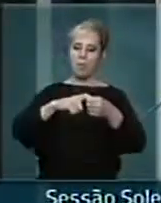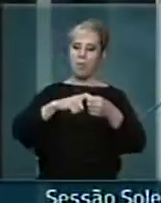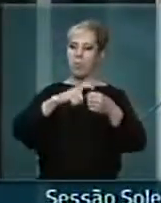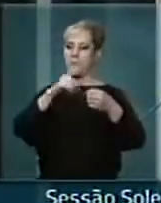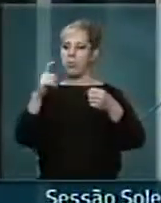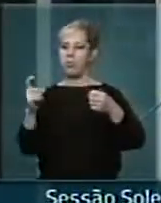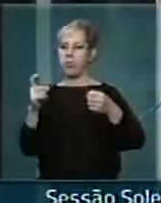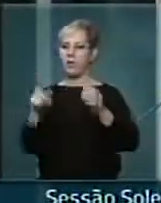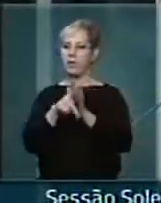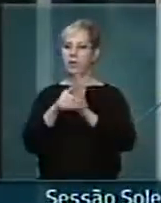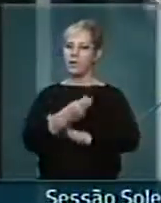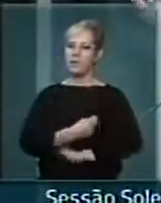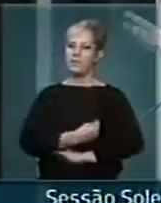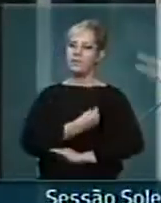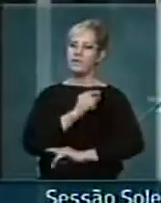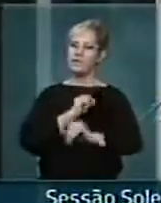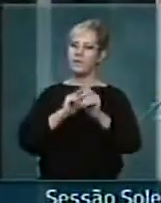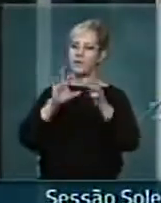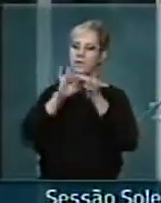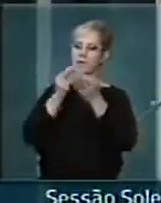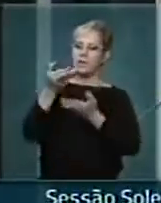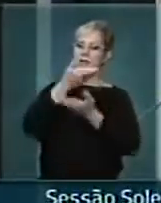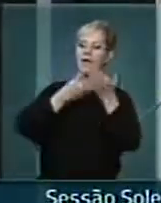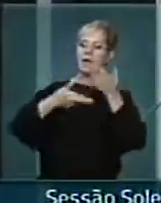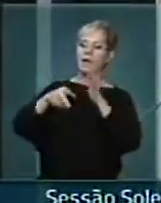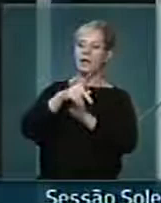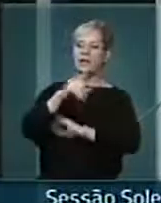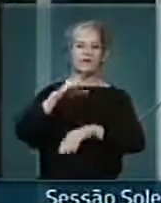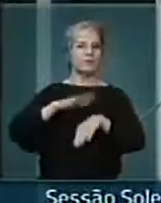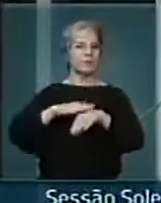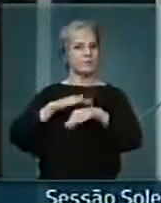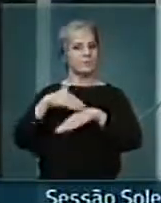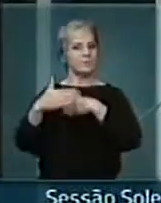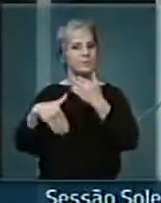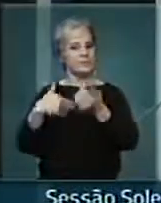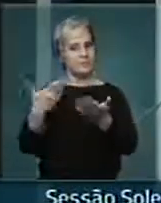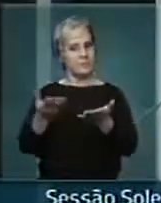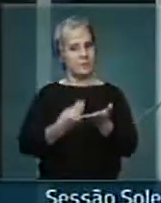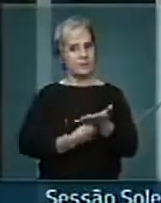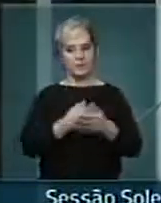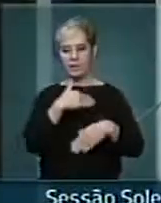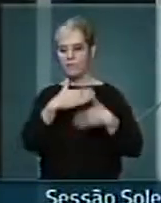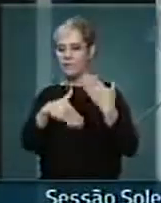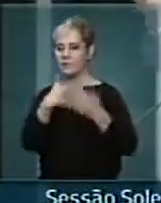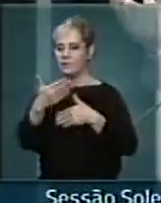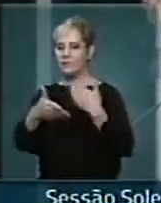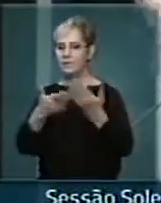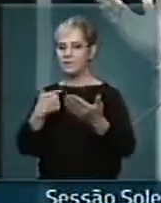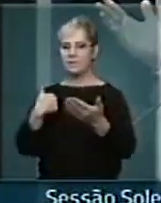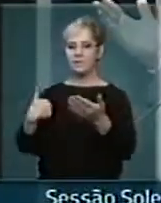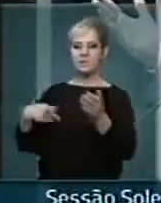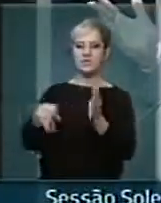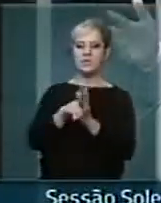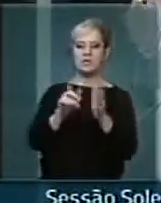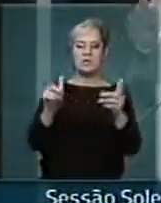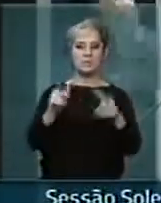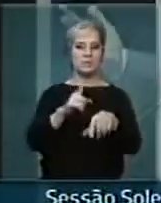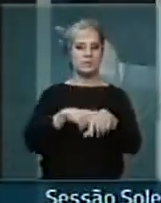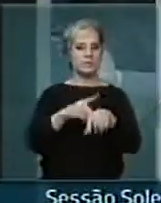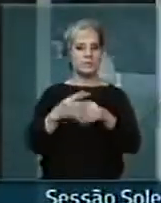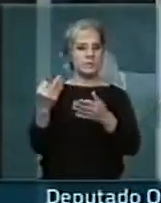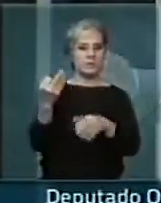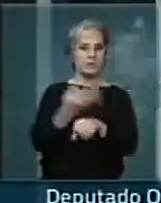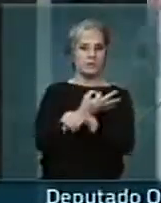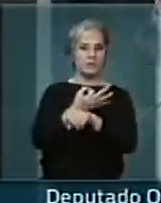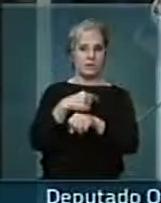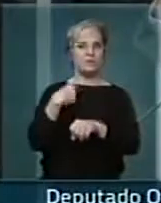imperativo da vida, que é a relação com o tempo. E aí vai a estrada da vida e nos leva a uma determinada situação, que todos